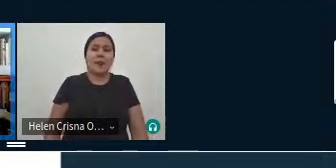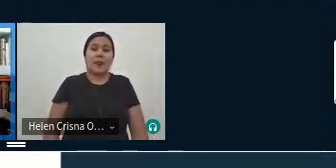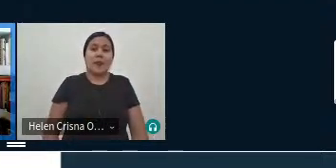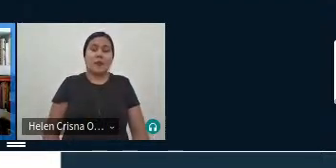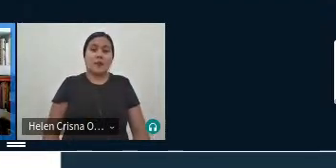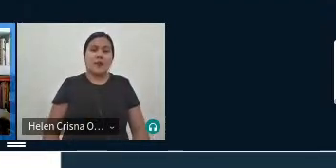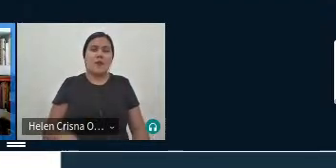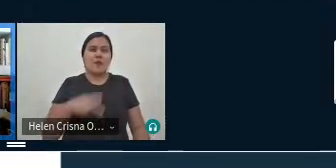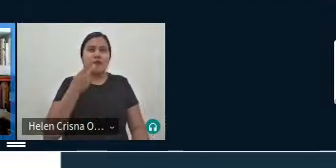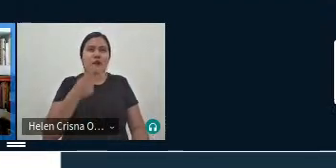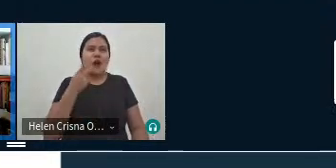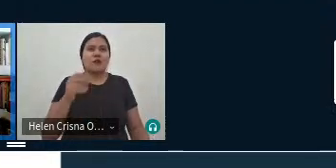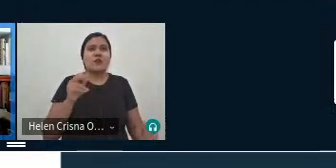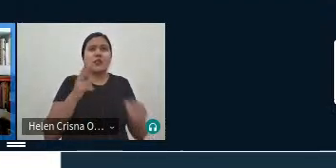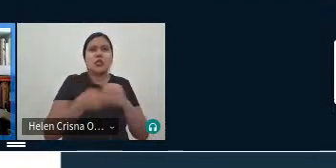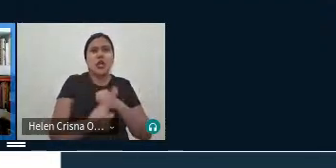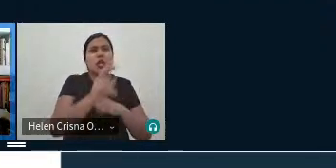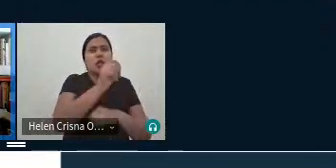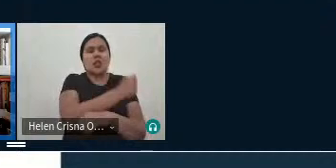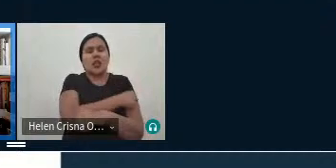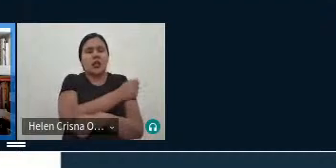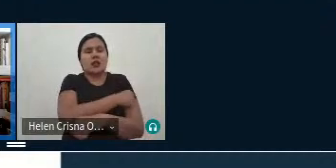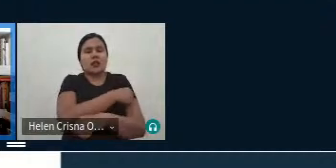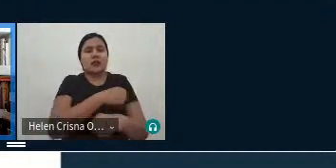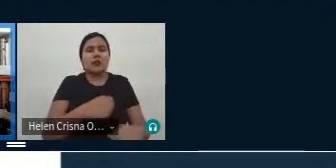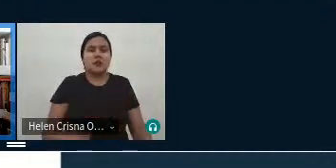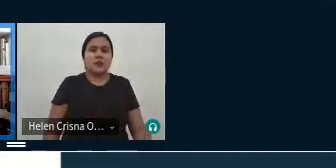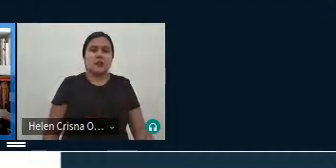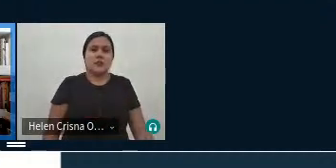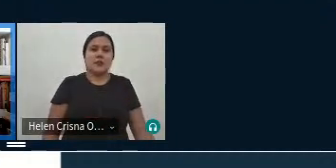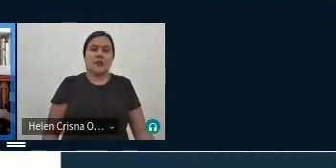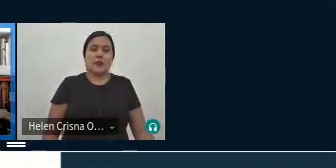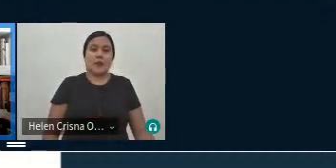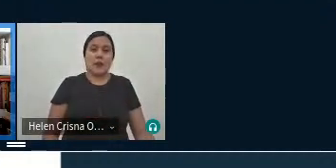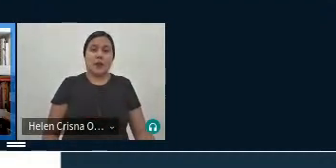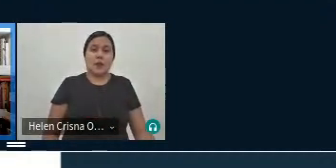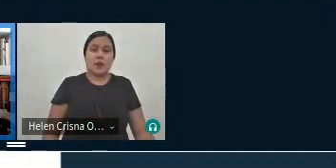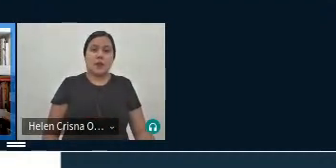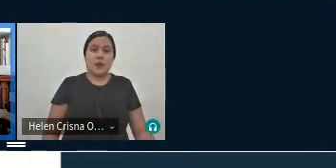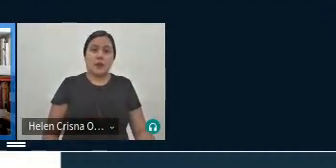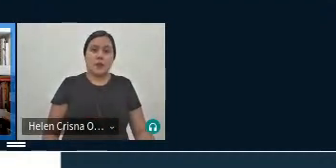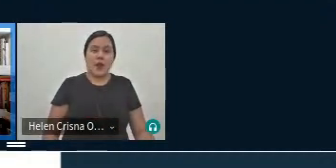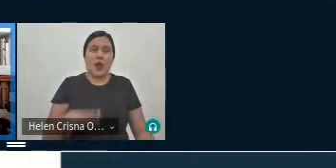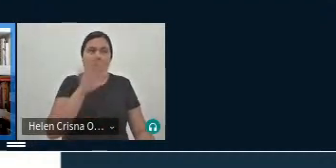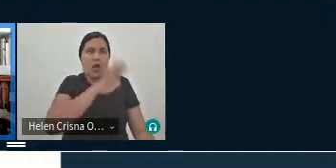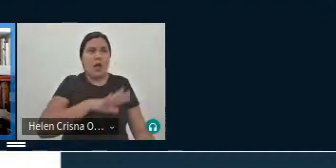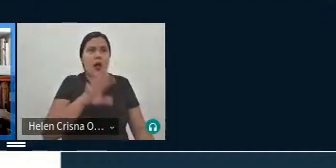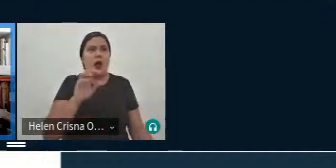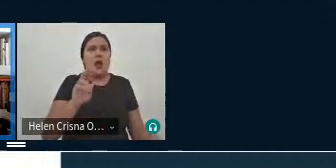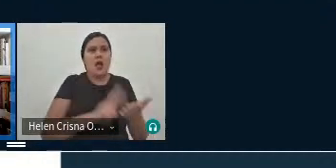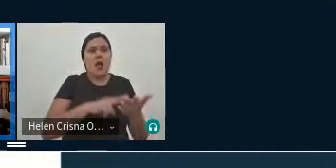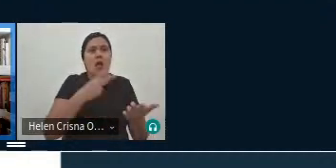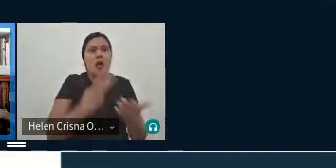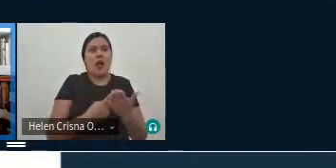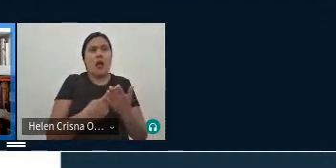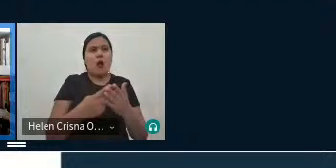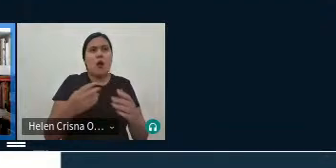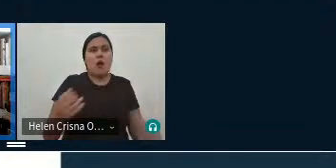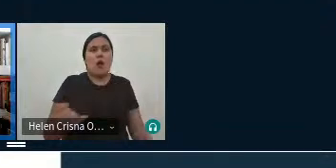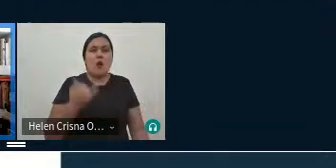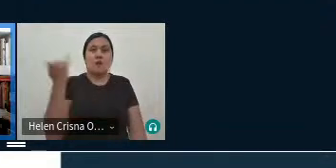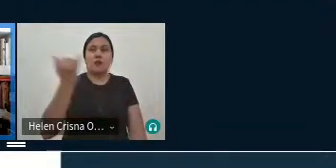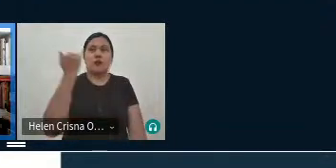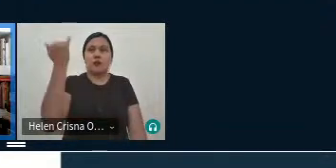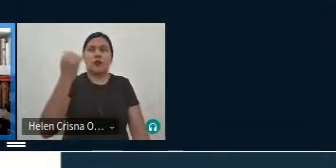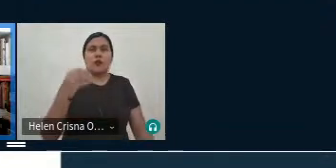comento com os meus alunos o quanto a área da tradução é rica por envolver